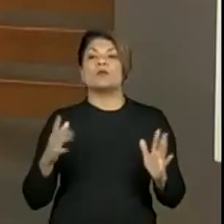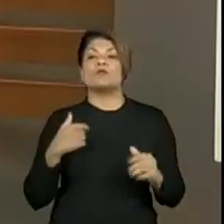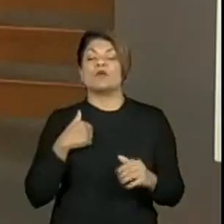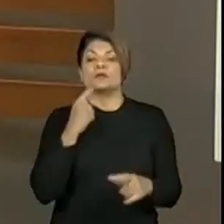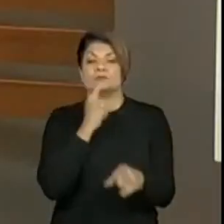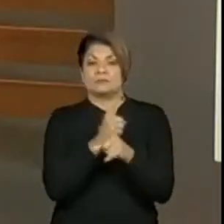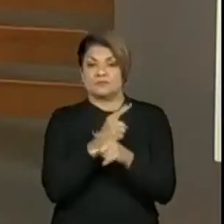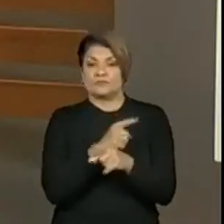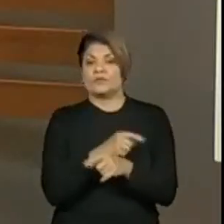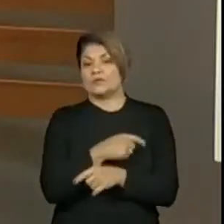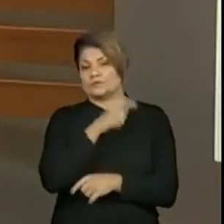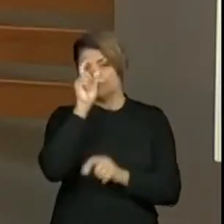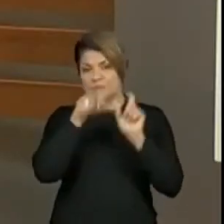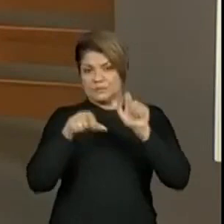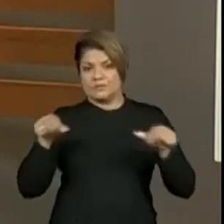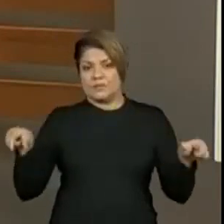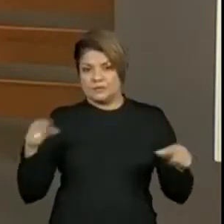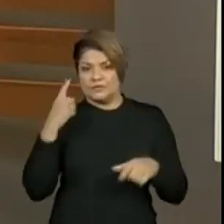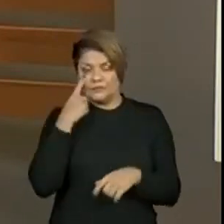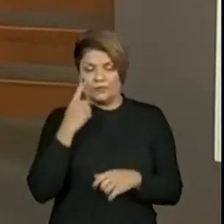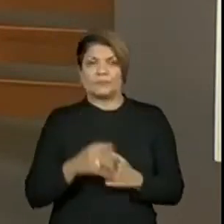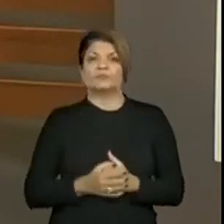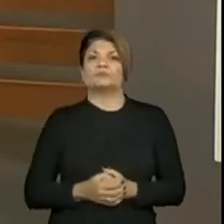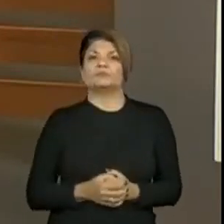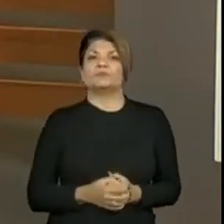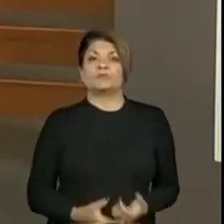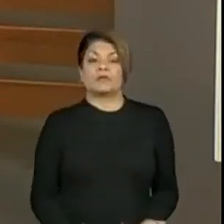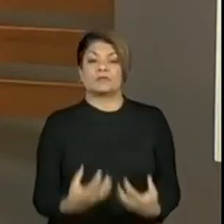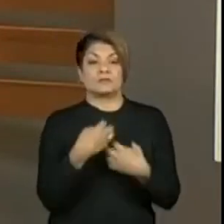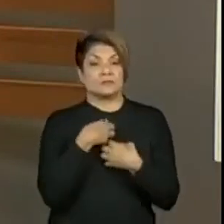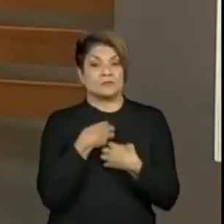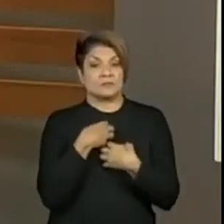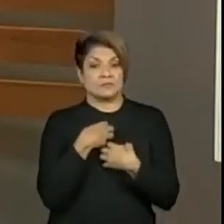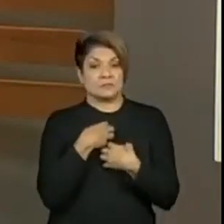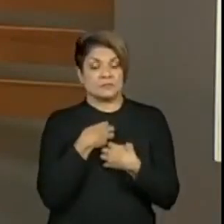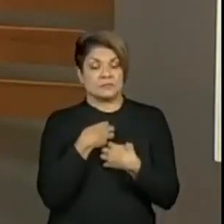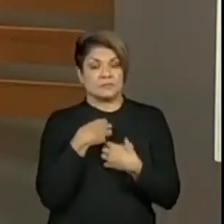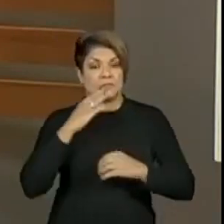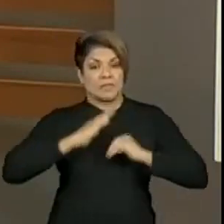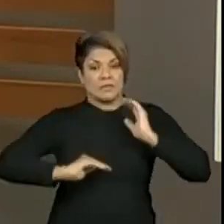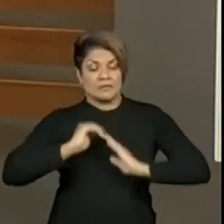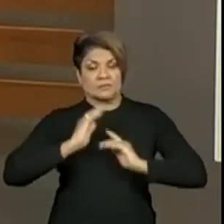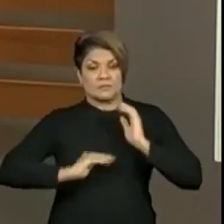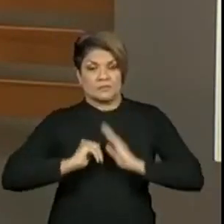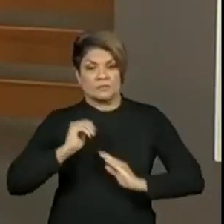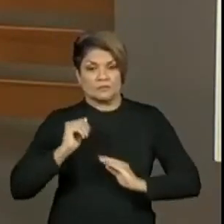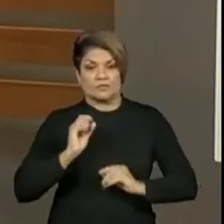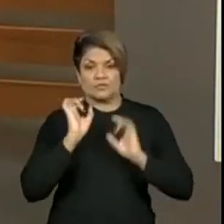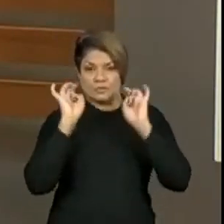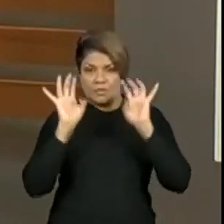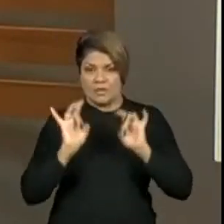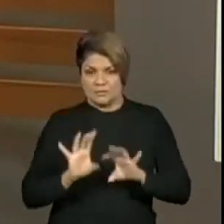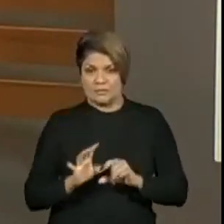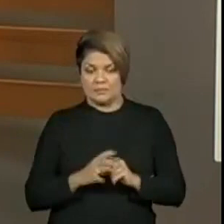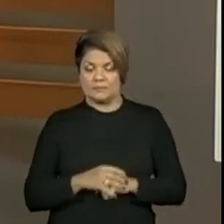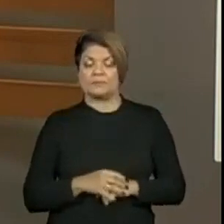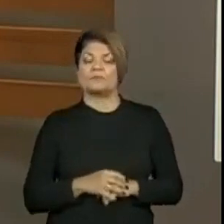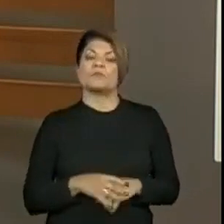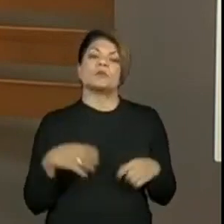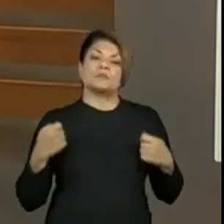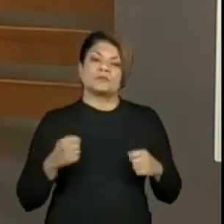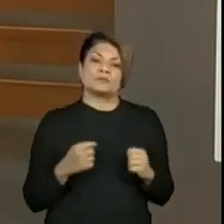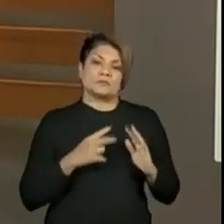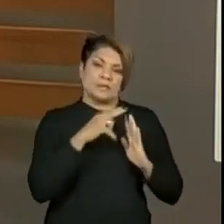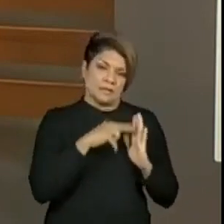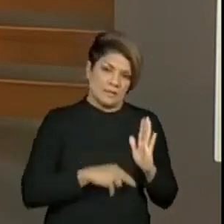personagens. E a descrição da ação de cada um deles. O que eu preciso? Olhar um texto